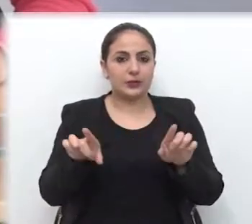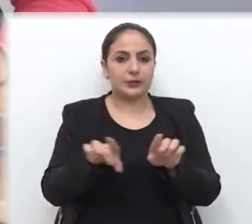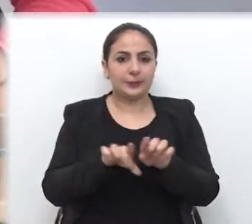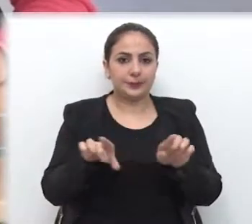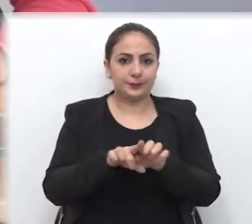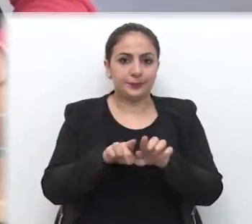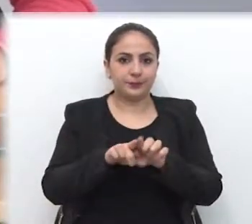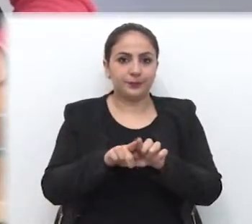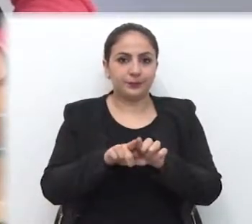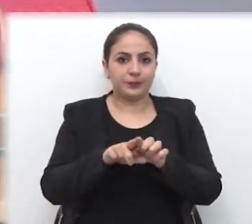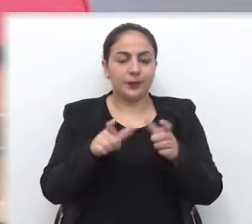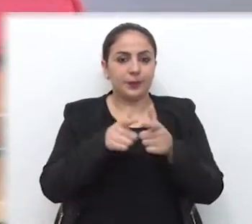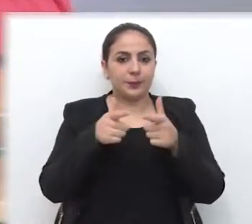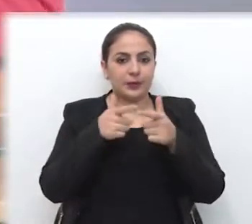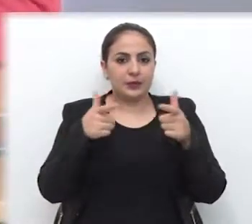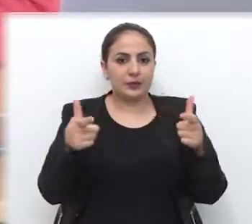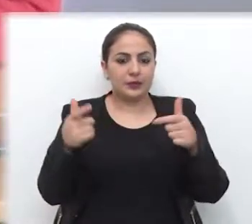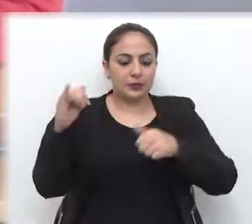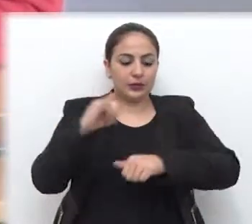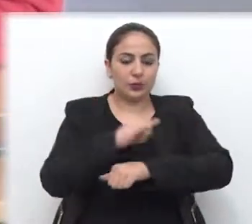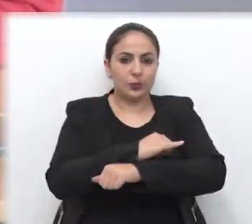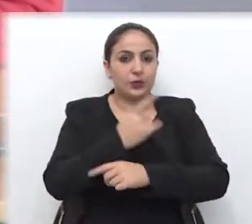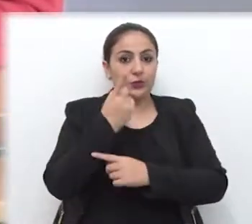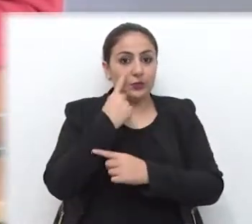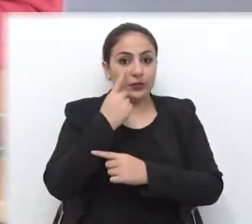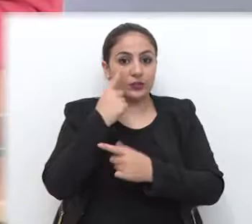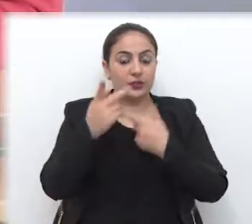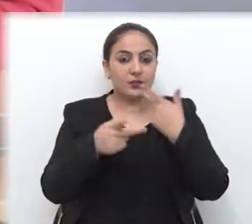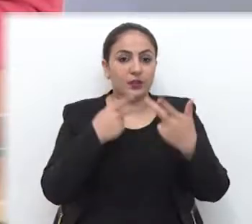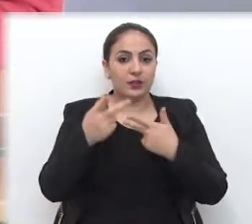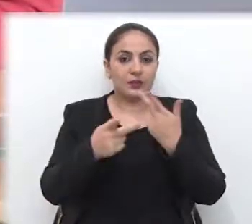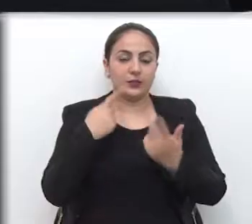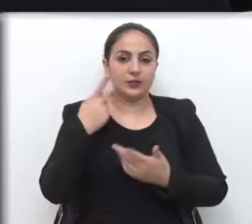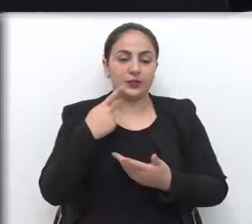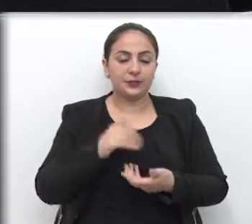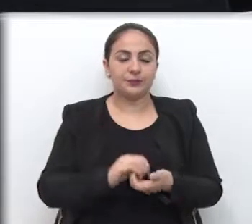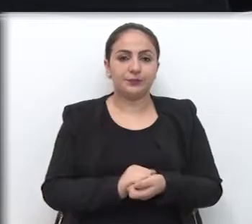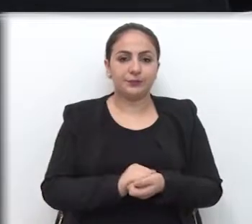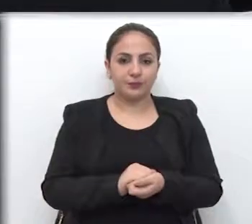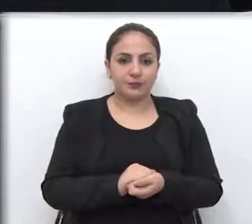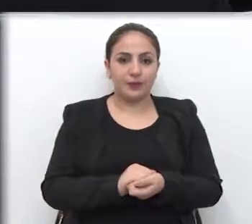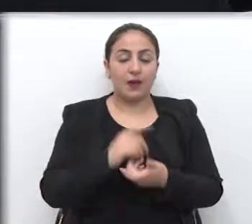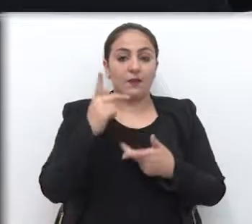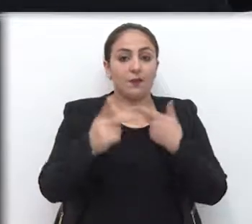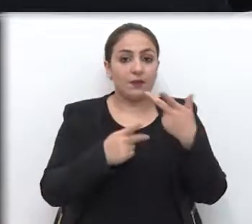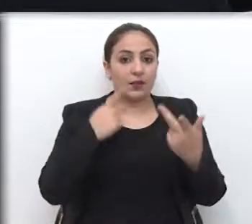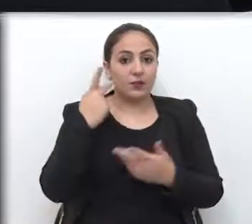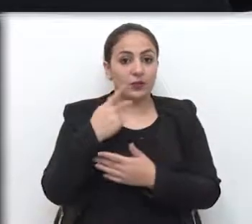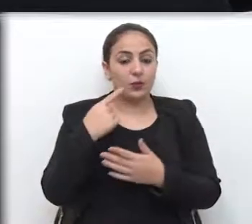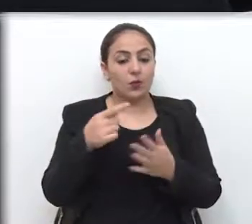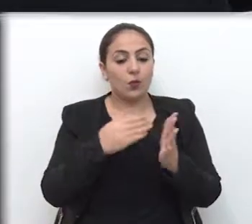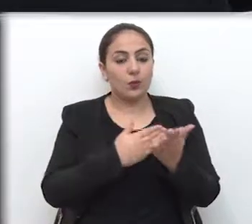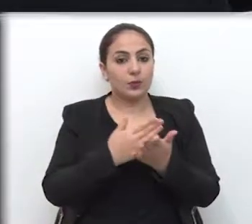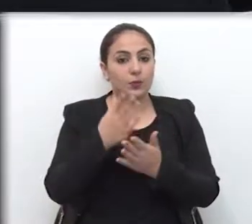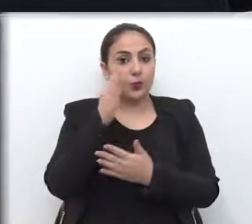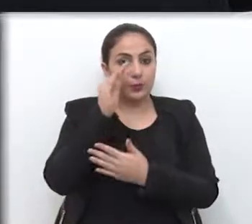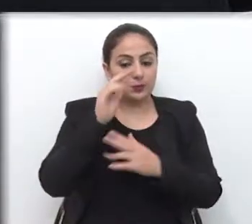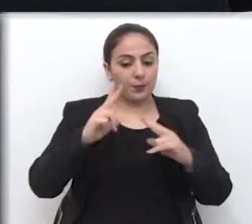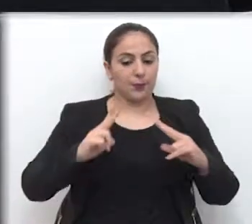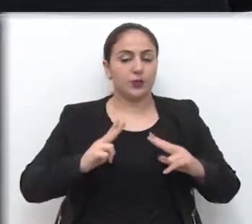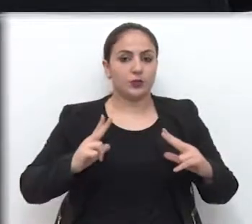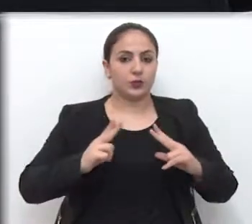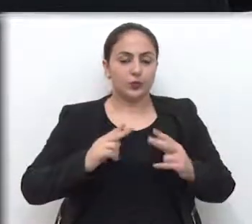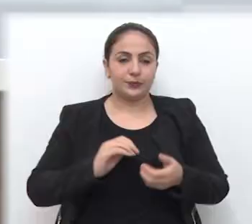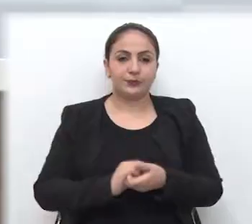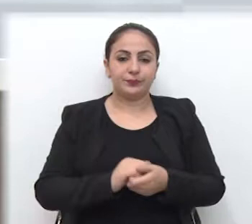ampliação do aeroporto. Acompanhe um resumo do discurso. A fala do vereador começou com uma observação